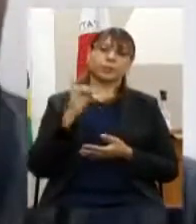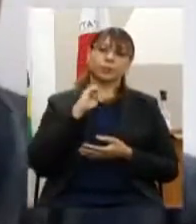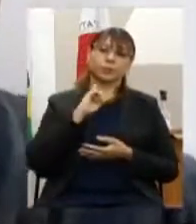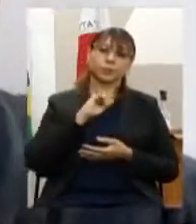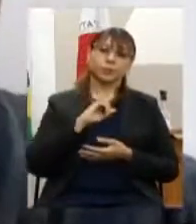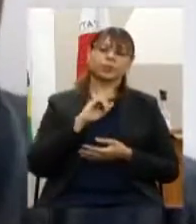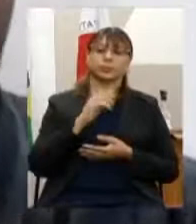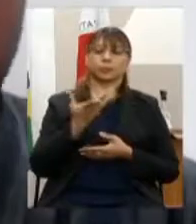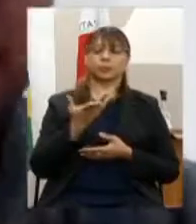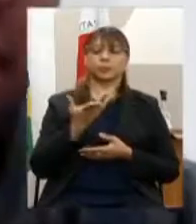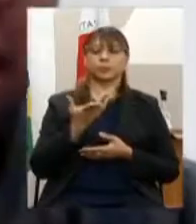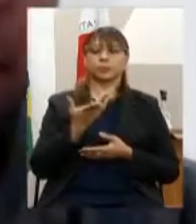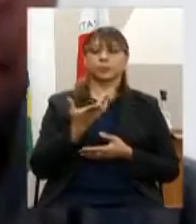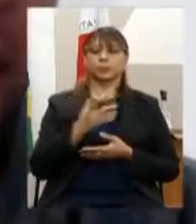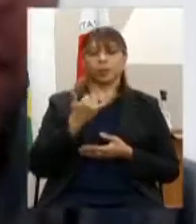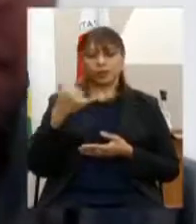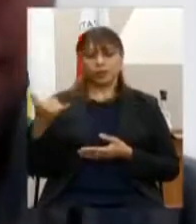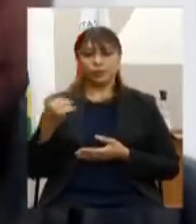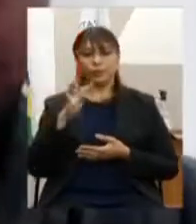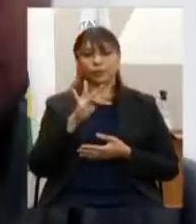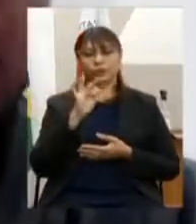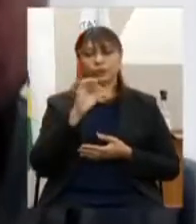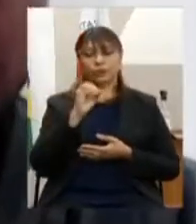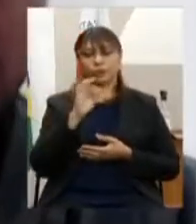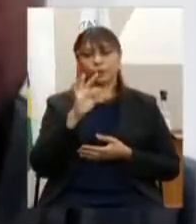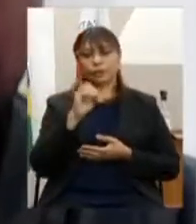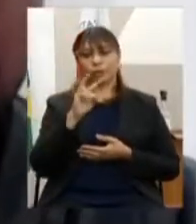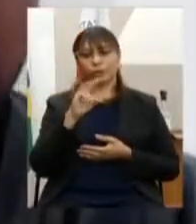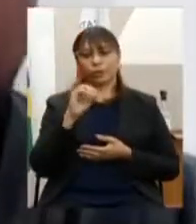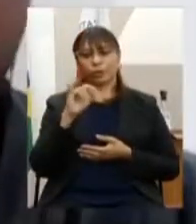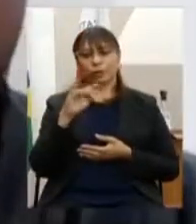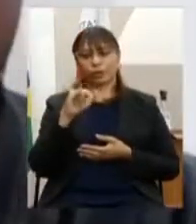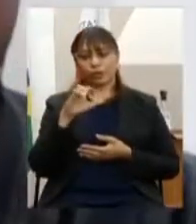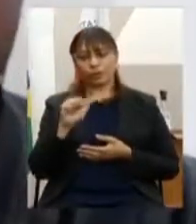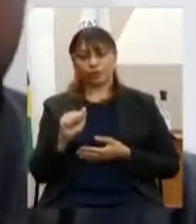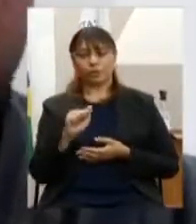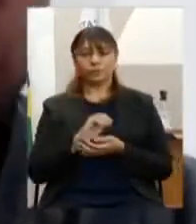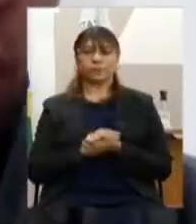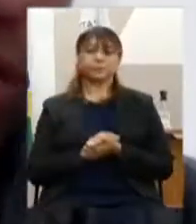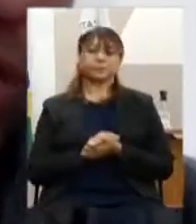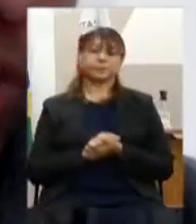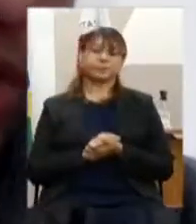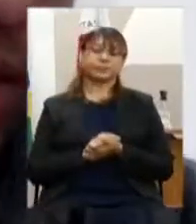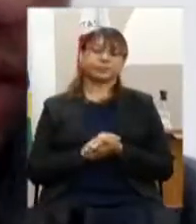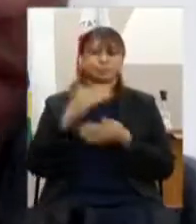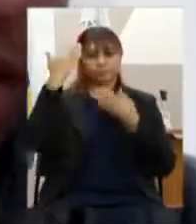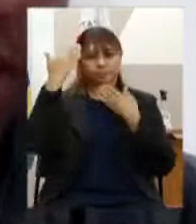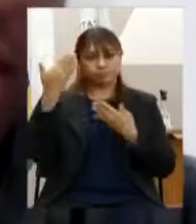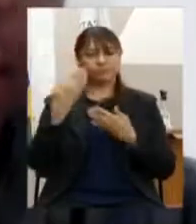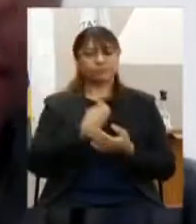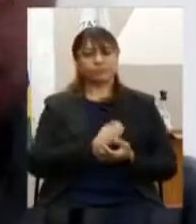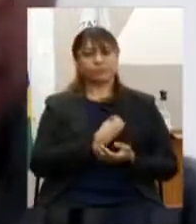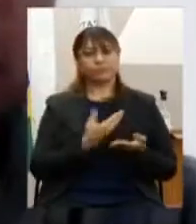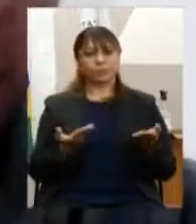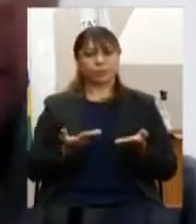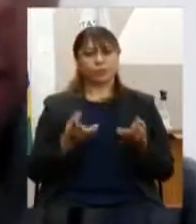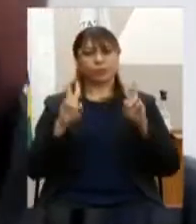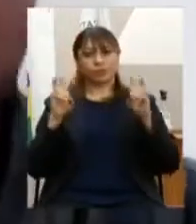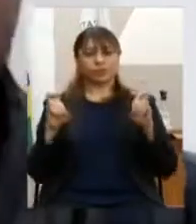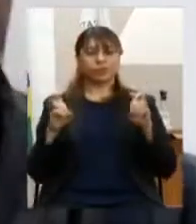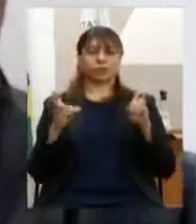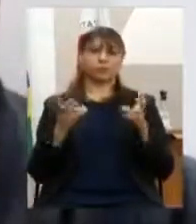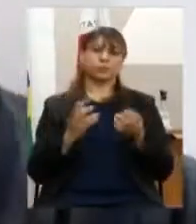tem muita alegria em fazer parte desse processo e poder fazer as contribuições a esse tema tão relevante